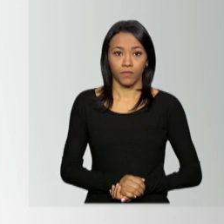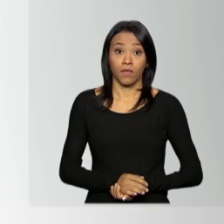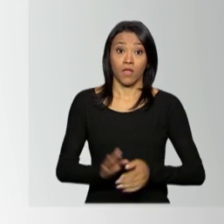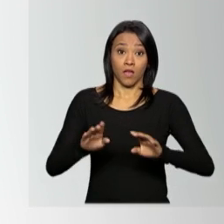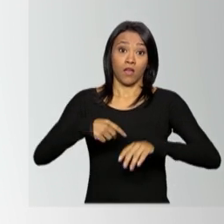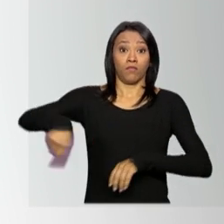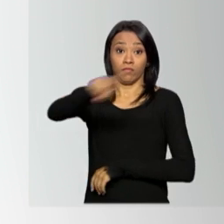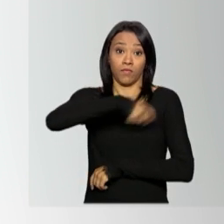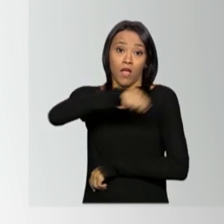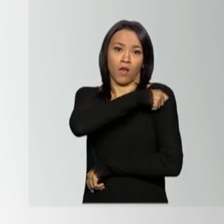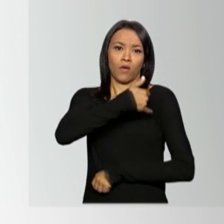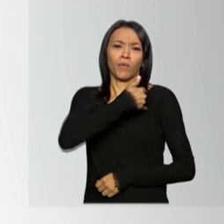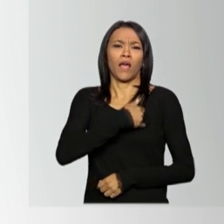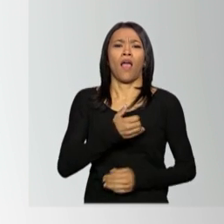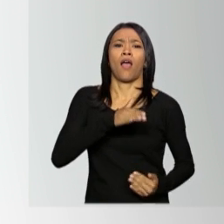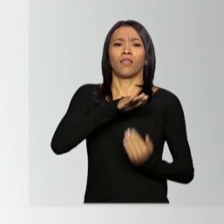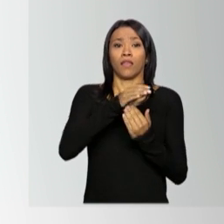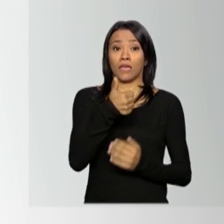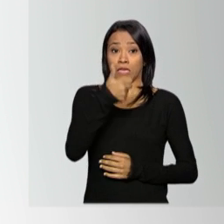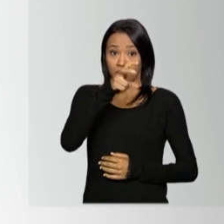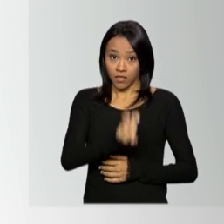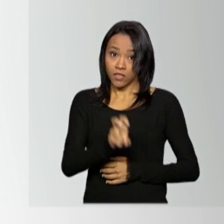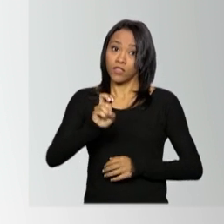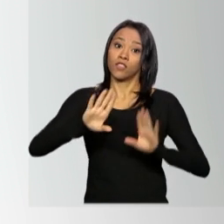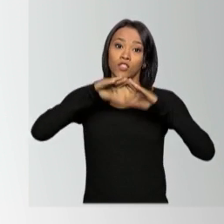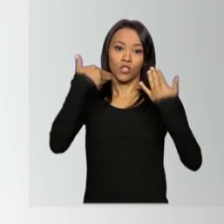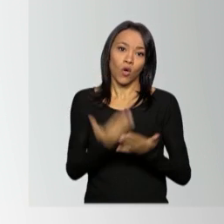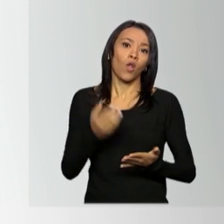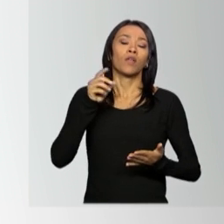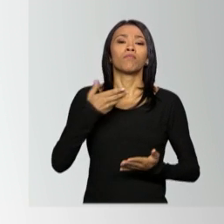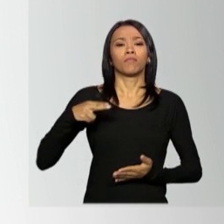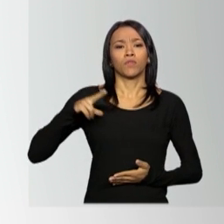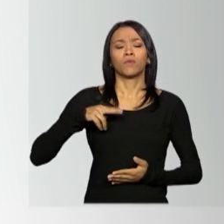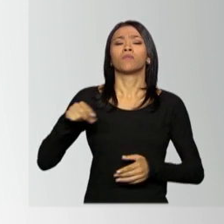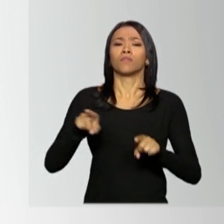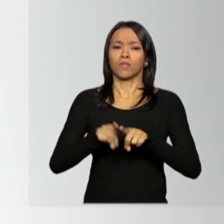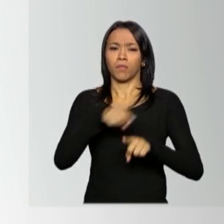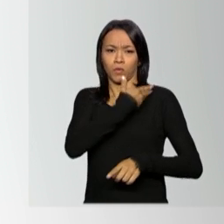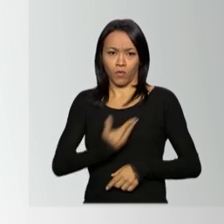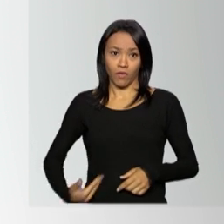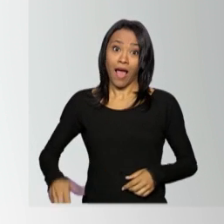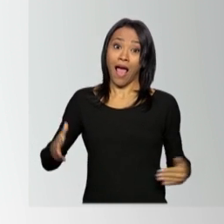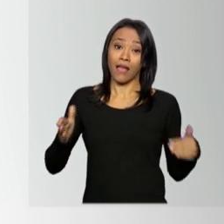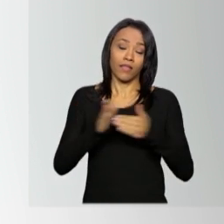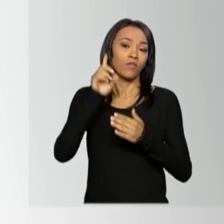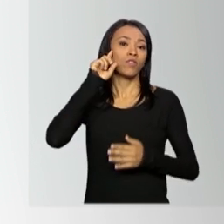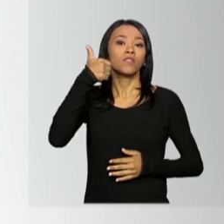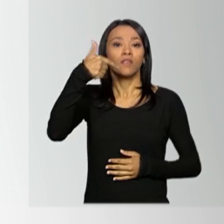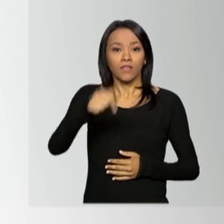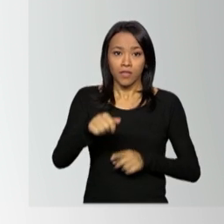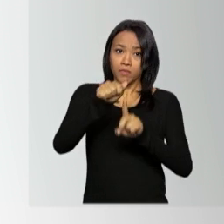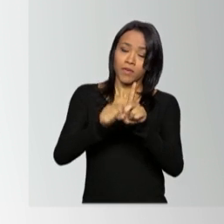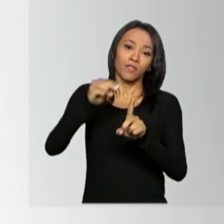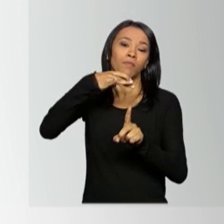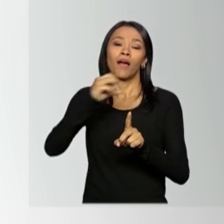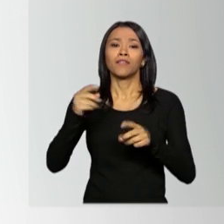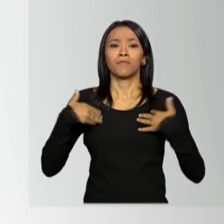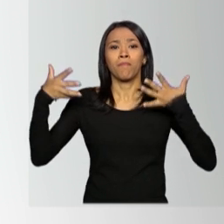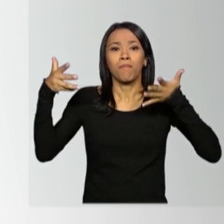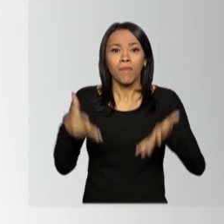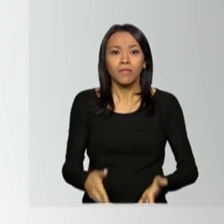Estudantes de até 15 anos da Rede Pública e Privada de Ensino tem até o dia 17 de março para participar do